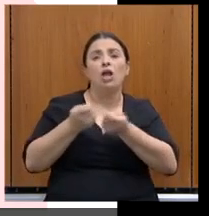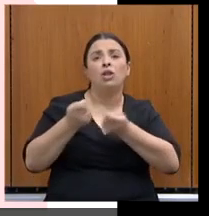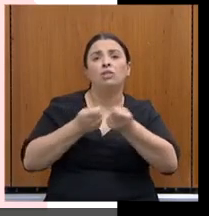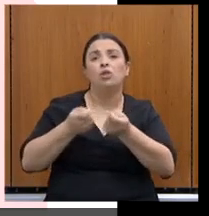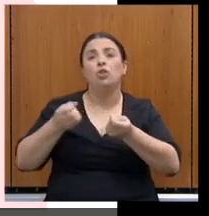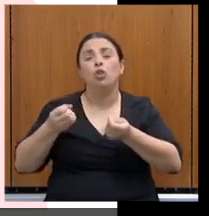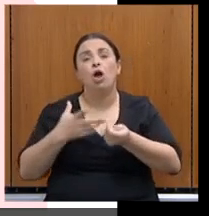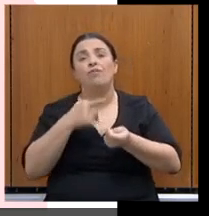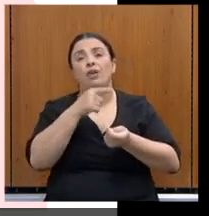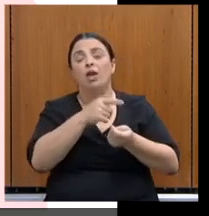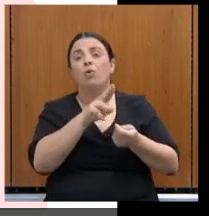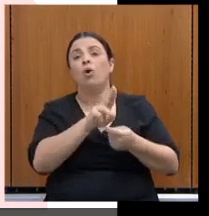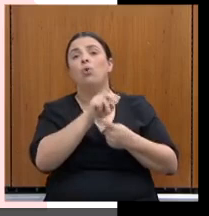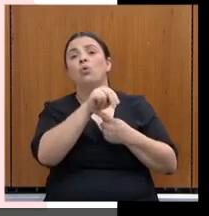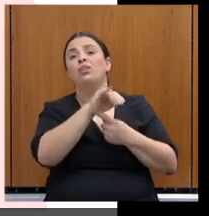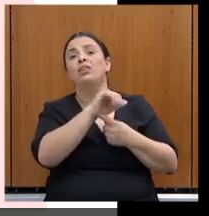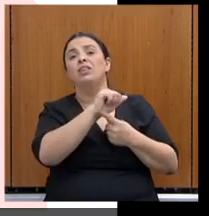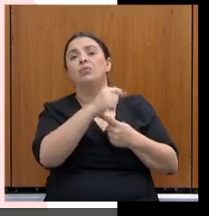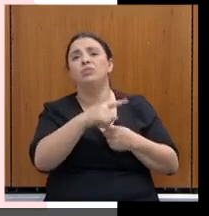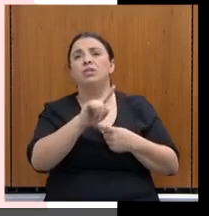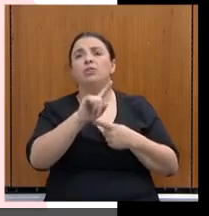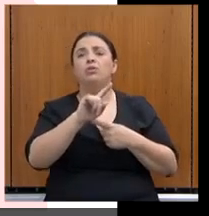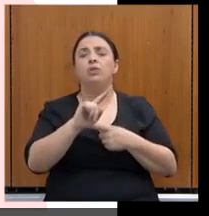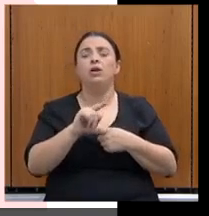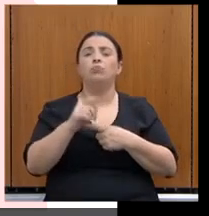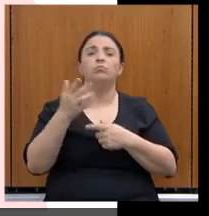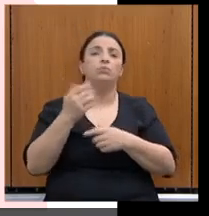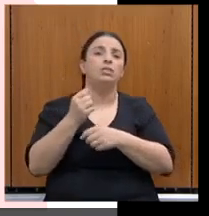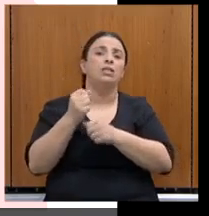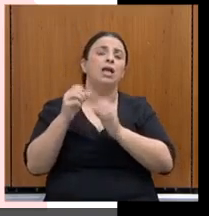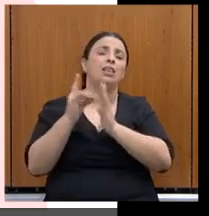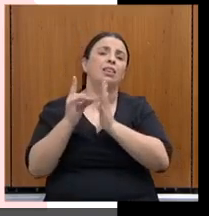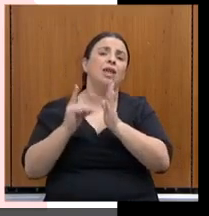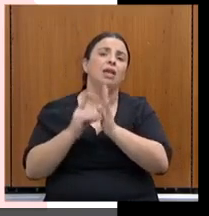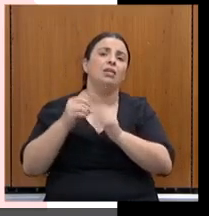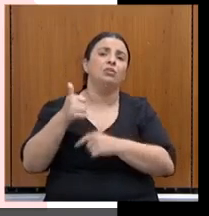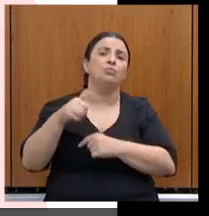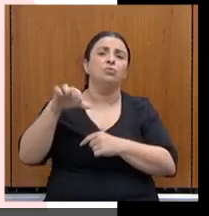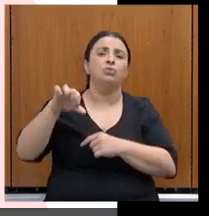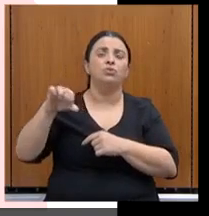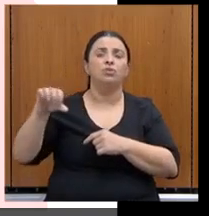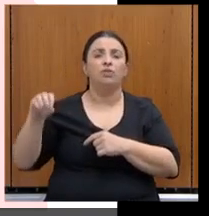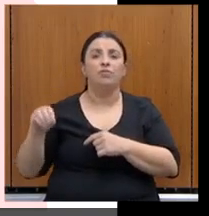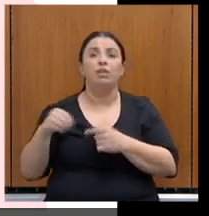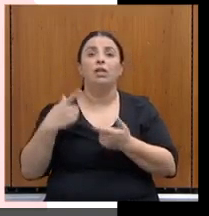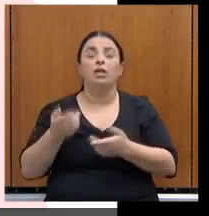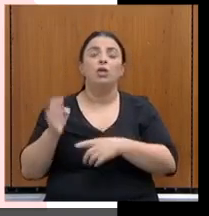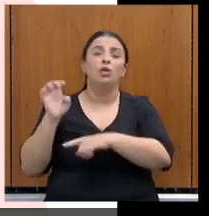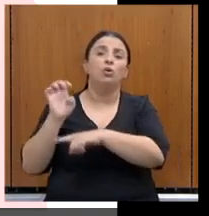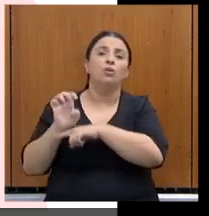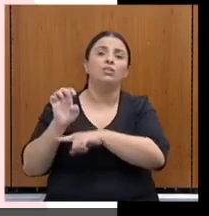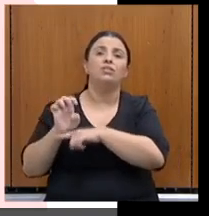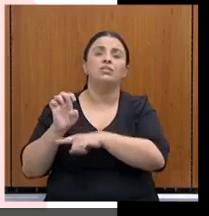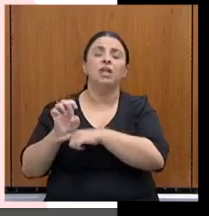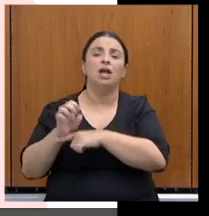com a União, unida lá na década de 1990, em que o Estado refez a sua